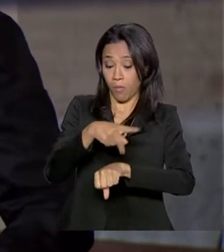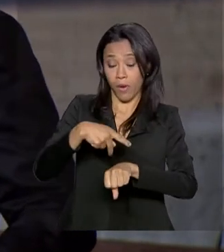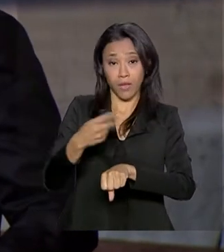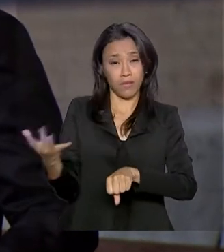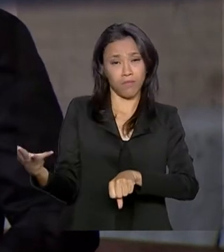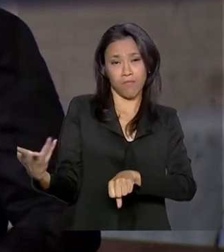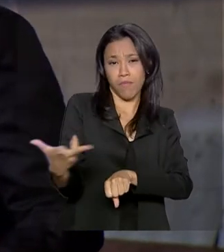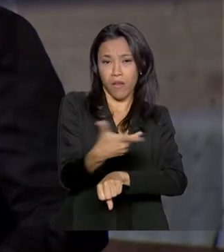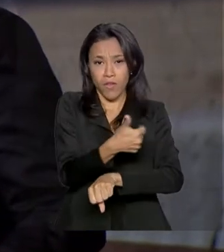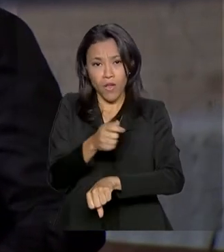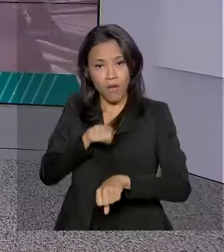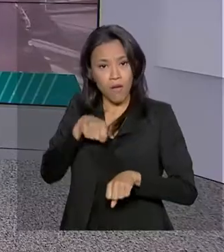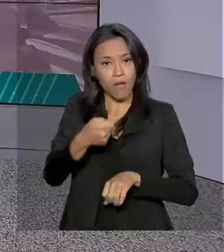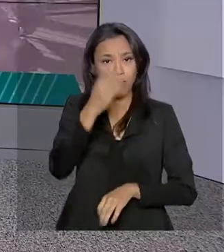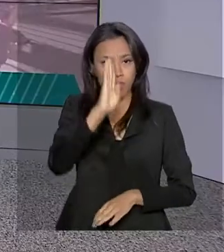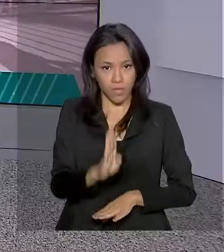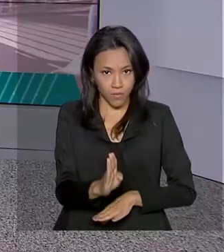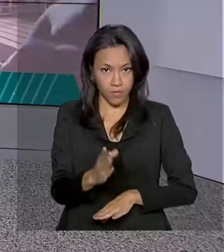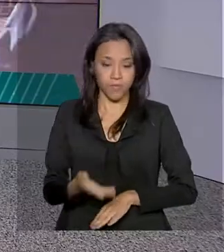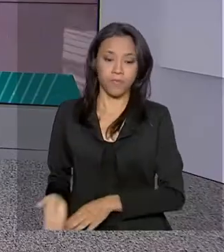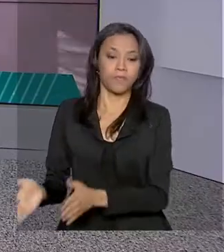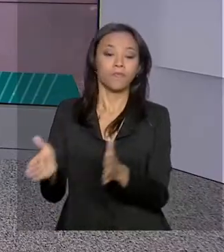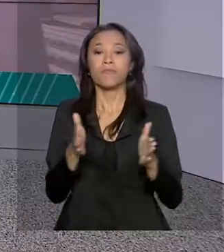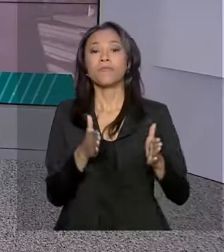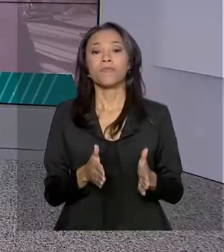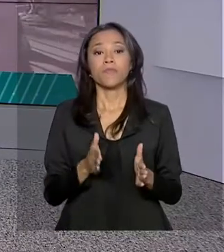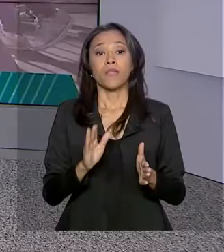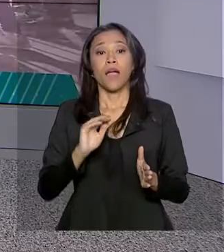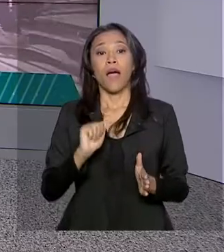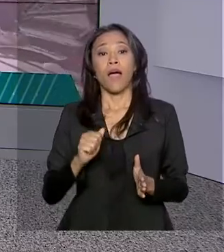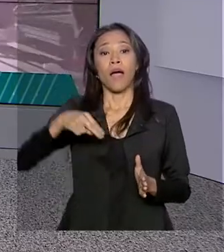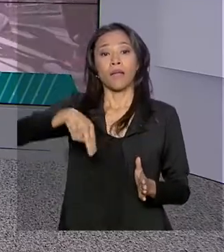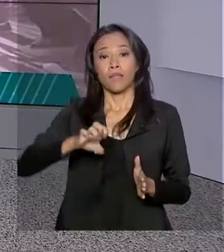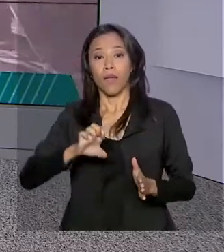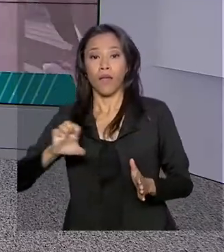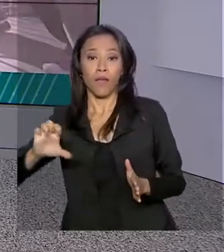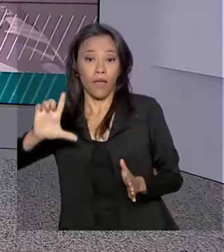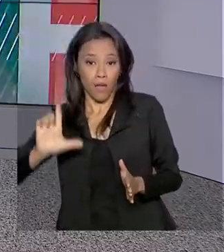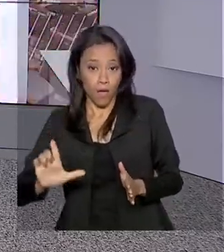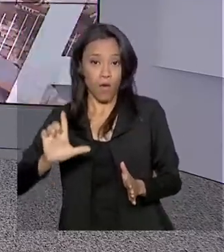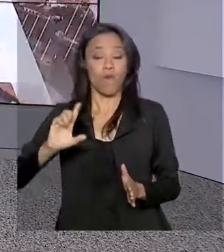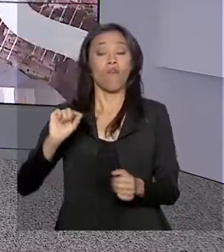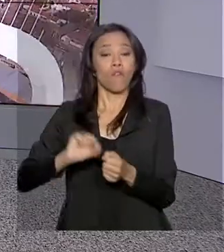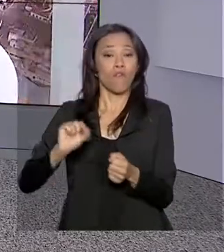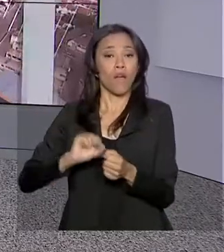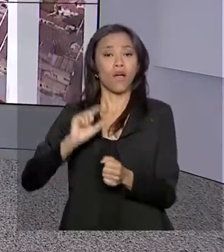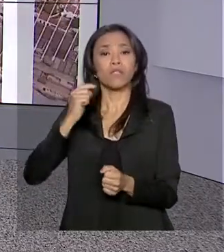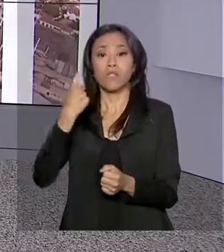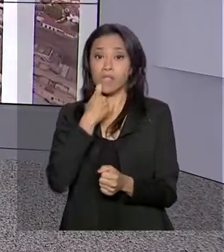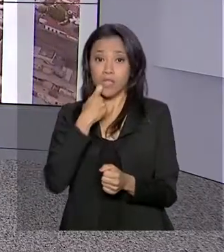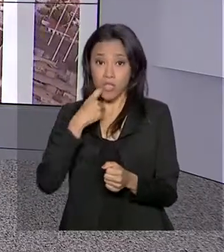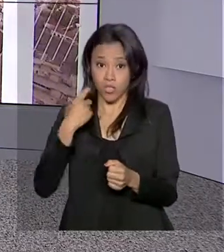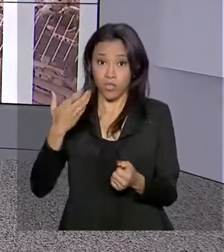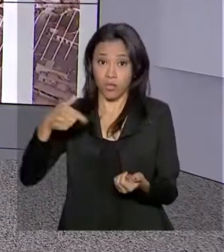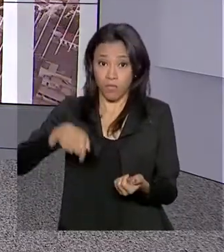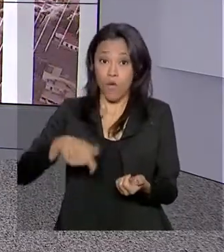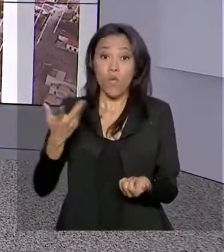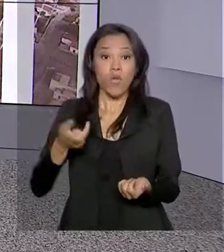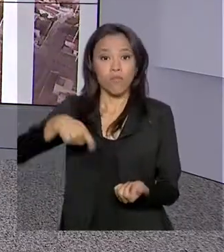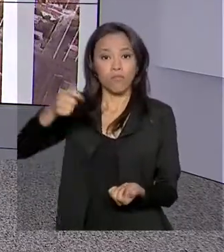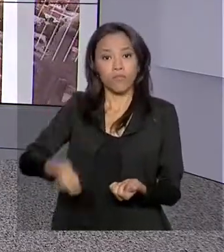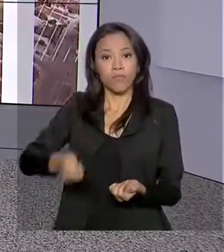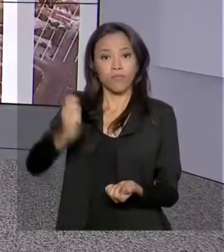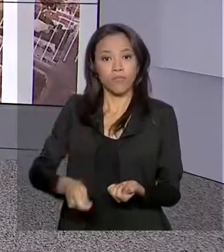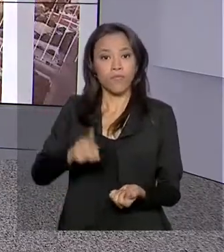chamada Brasil. A ANEEL realiza nesta sexta-feira em São Paulo o leilão que vai contratar energia